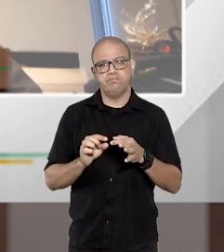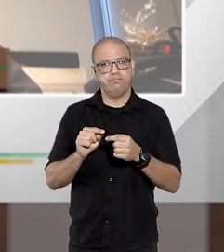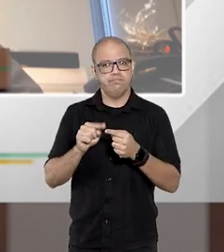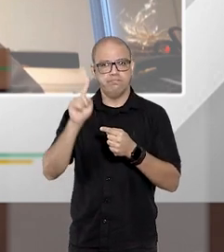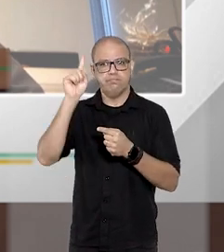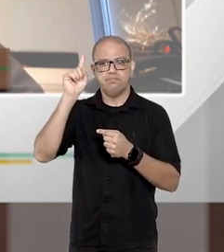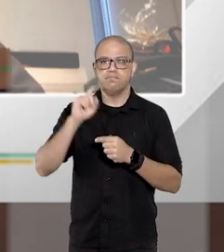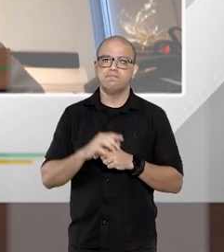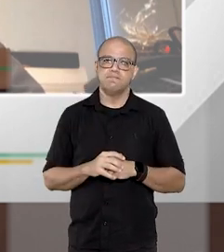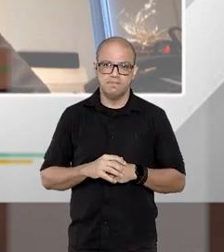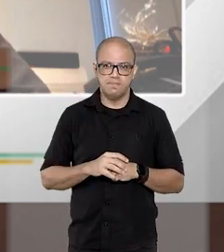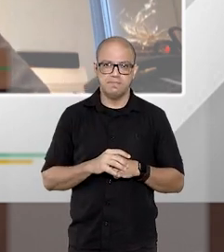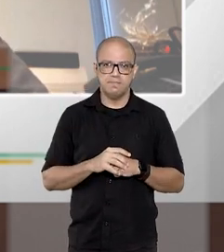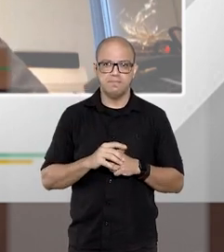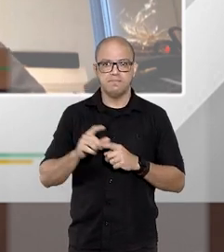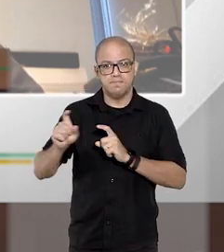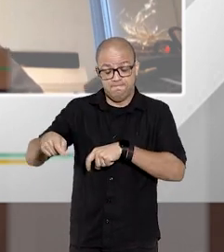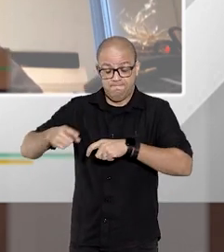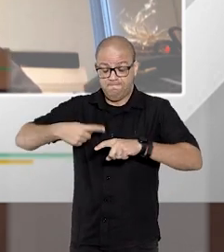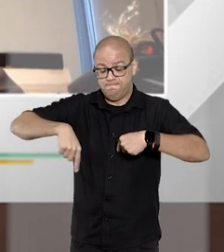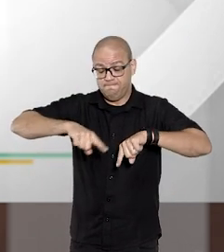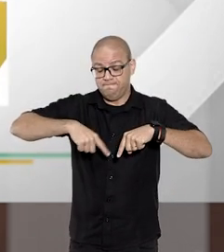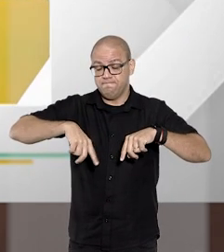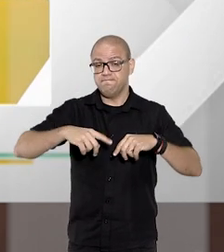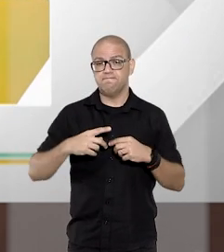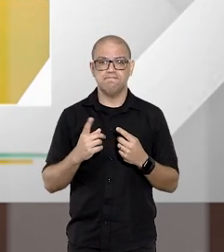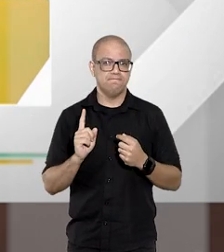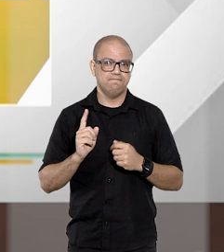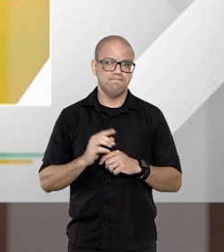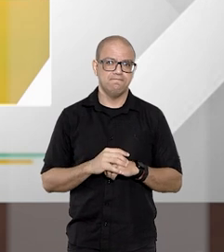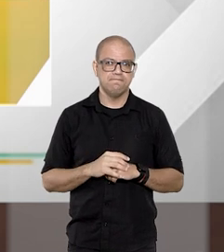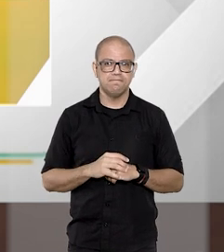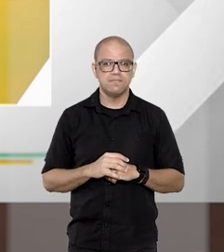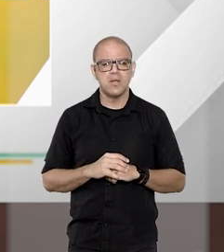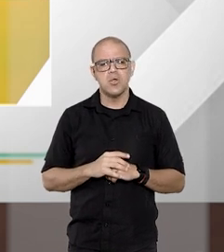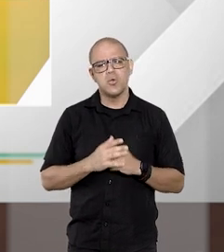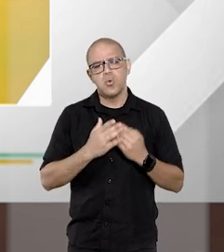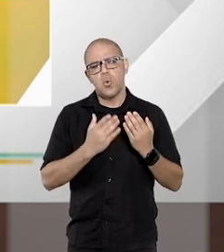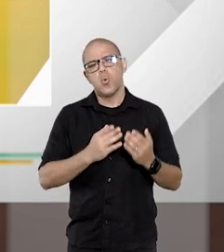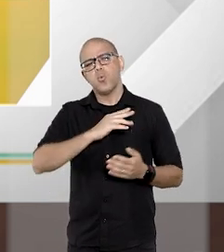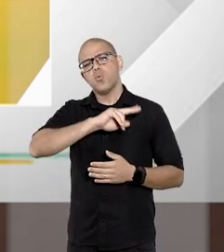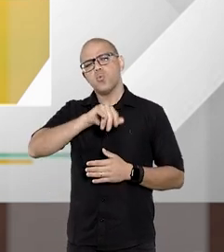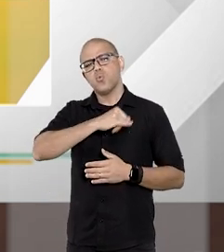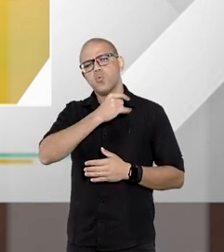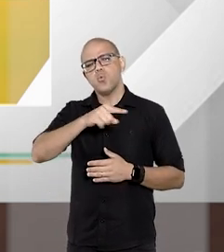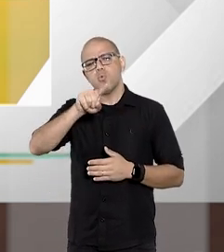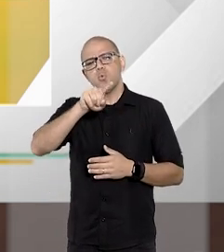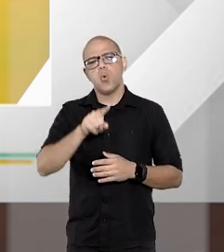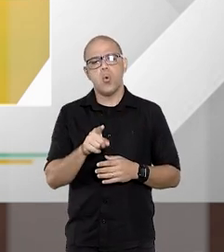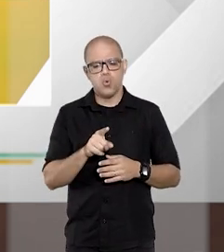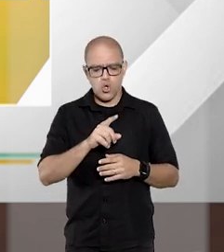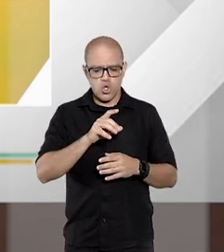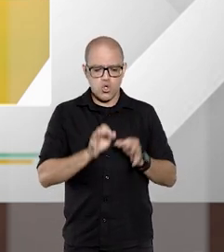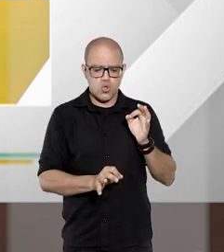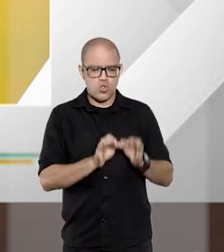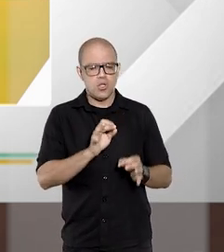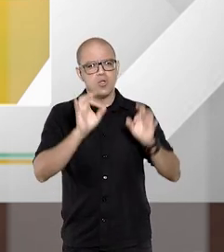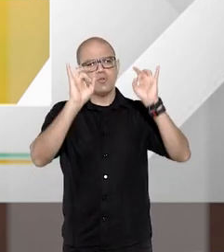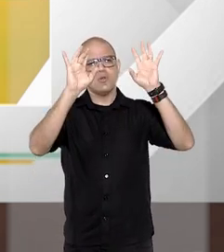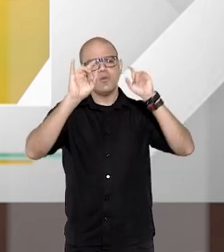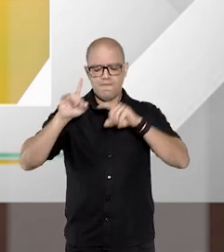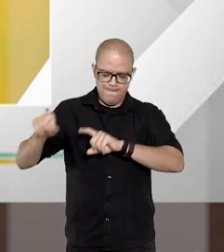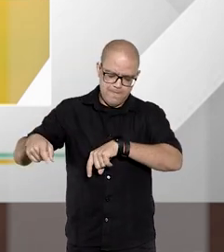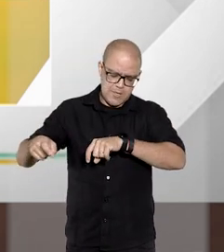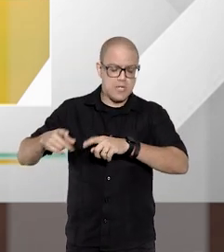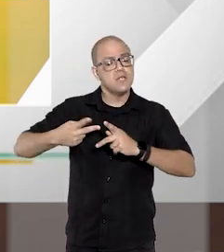está englobada no termo fazenda pública. Doutor João Luiz, e o que é julgado nos juizados especiais da